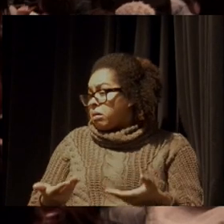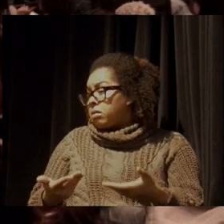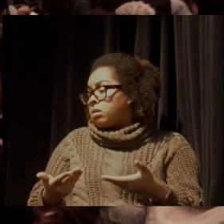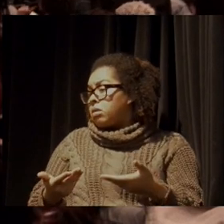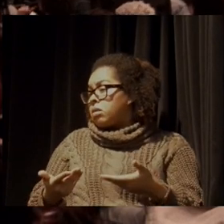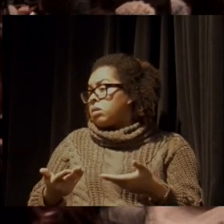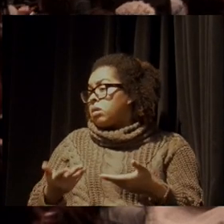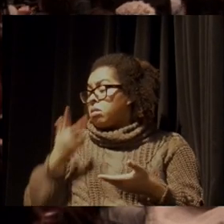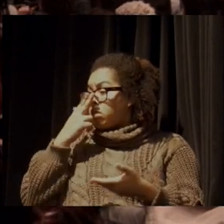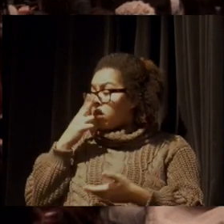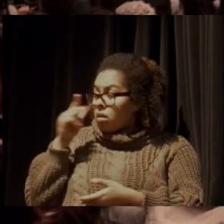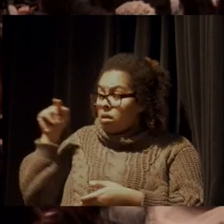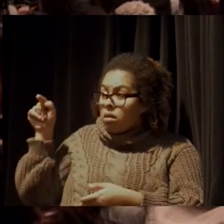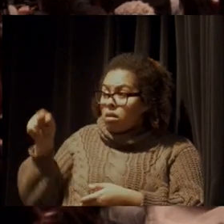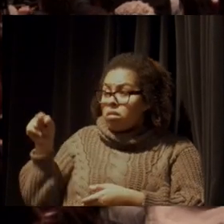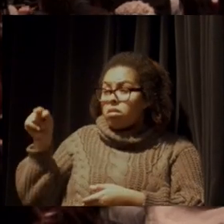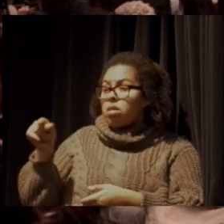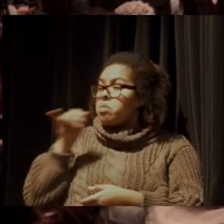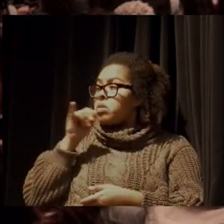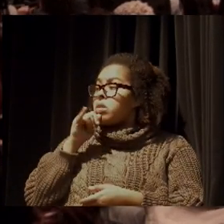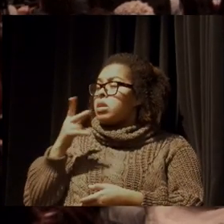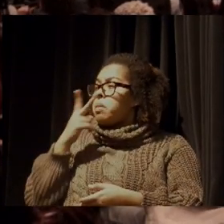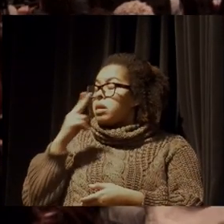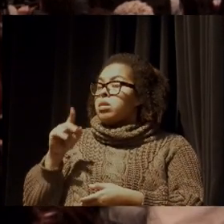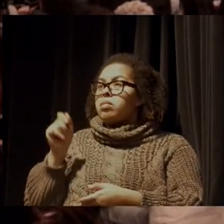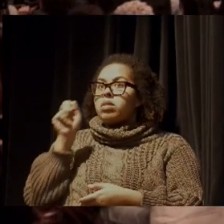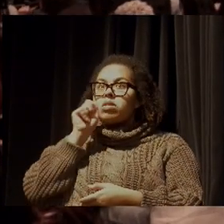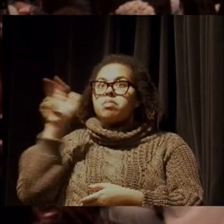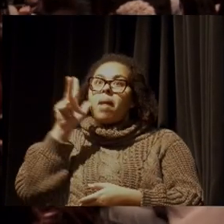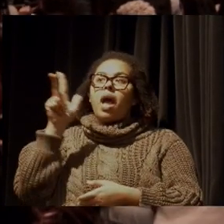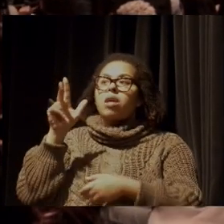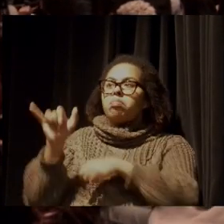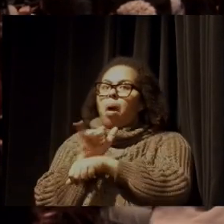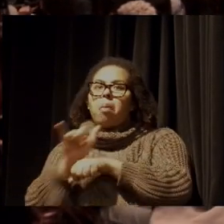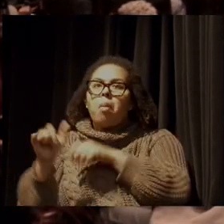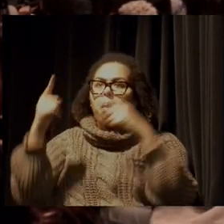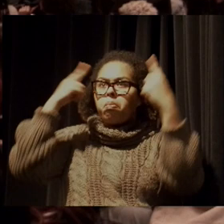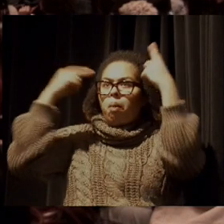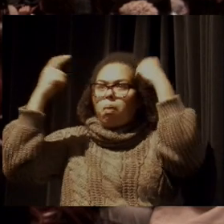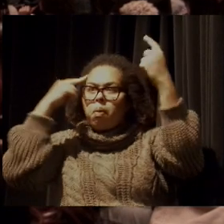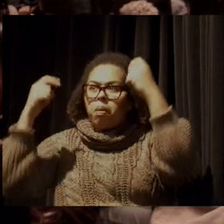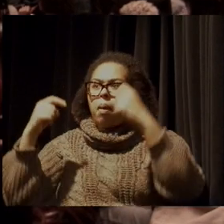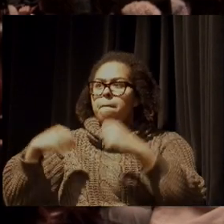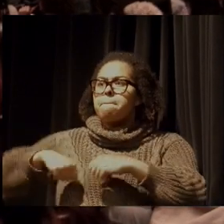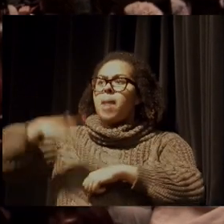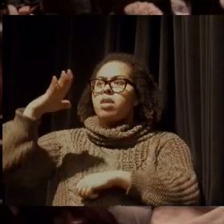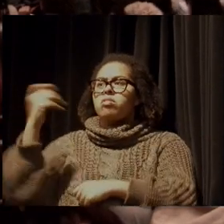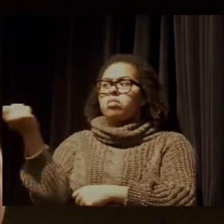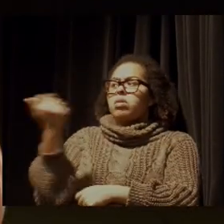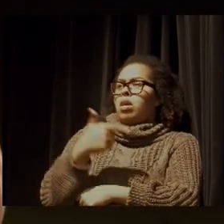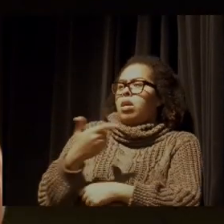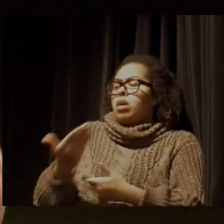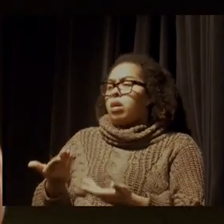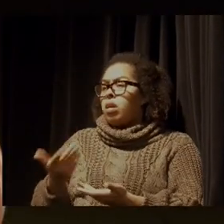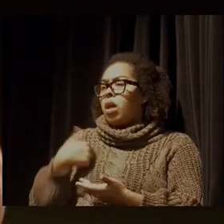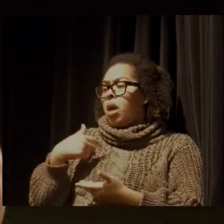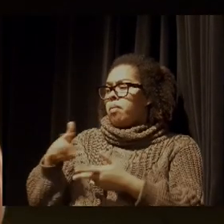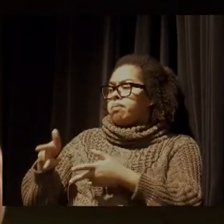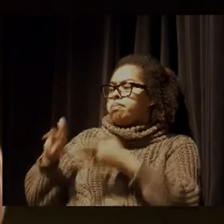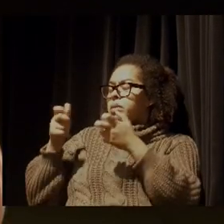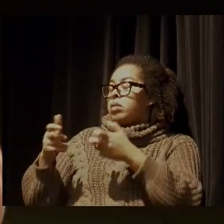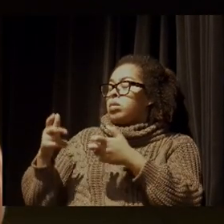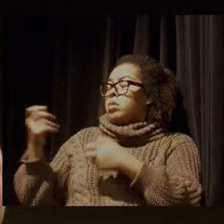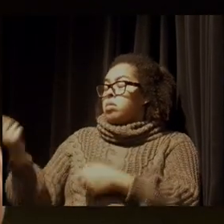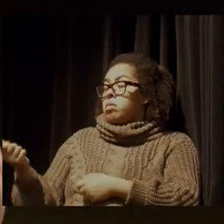esse pessoal está batendo na gente o tempo todo. Quer dizer, eu acho que, a minha impressão é que nós somos pegos de